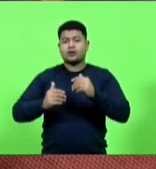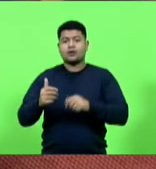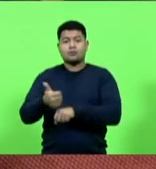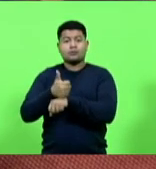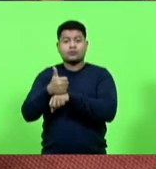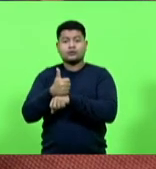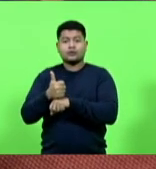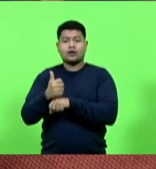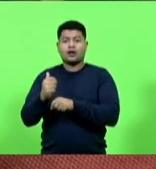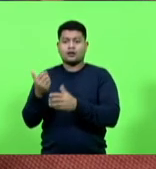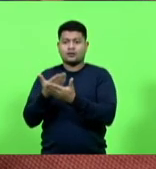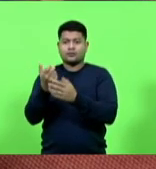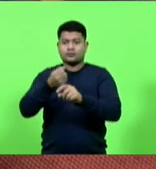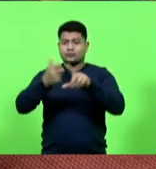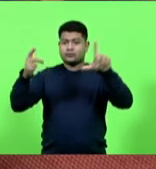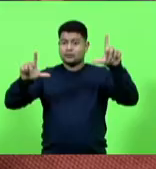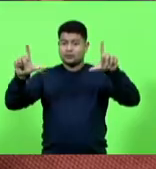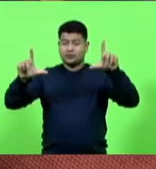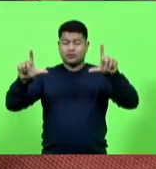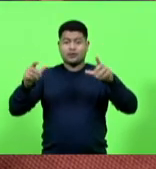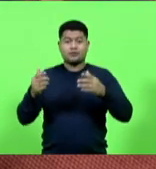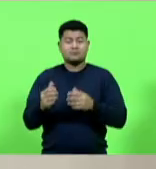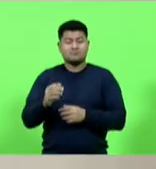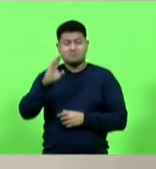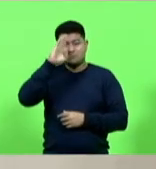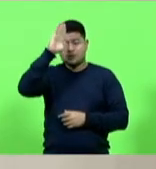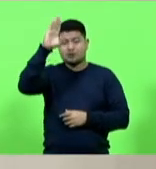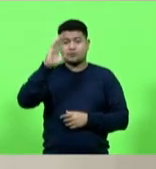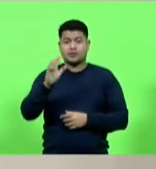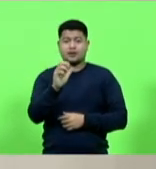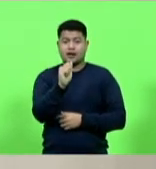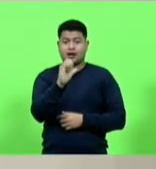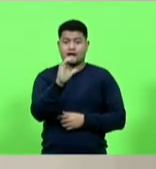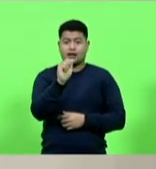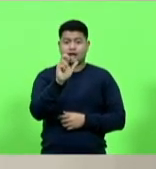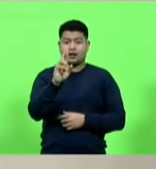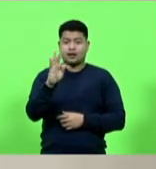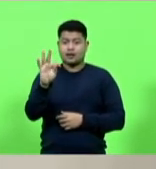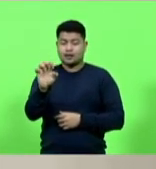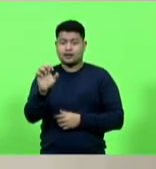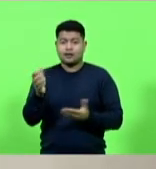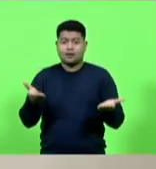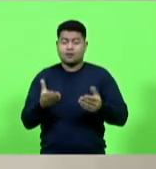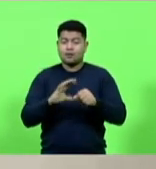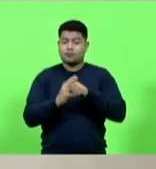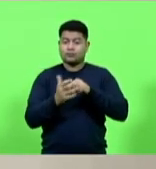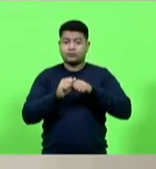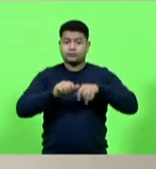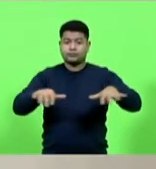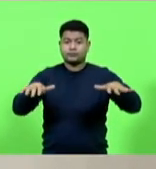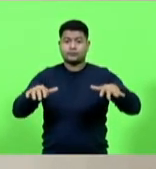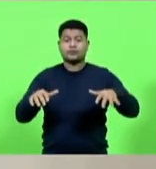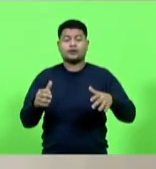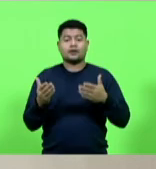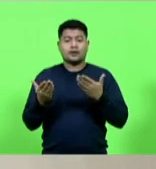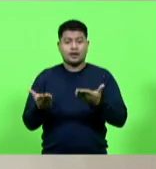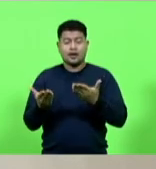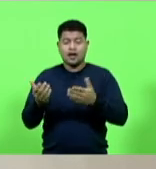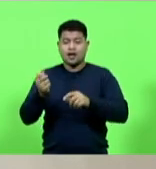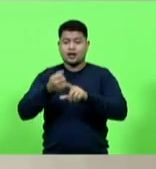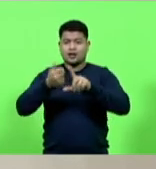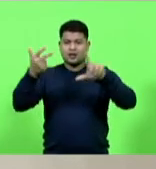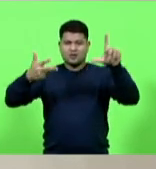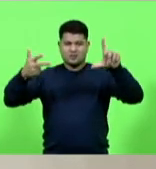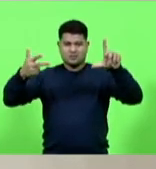CAERT na pandemia do coronavírus a imprensa se desdobrou na missão de levar informações